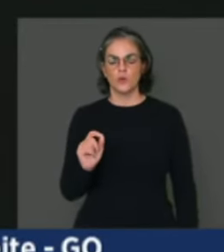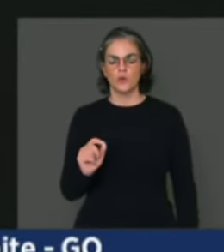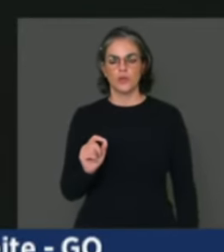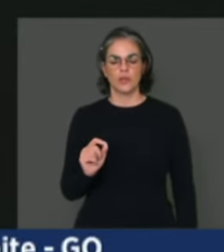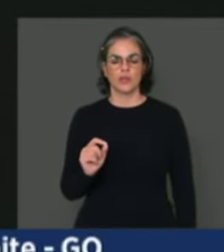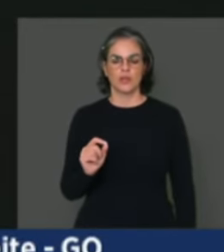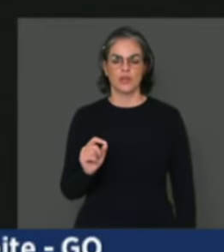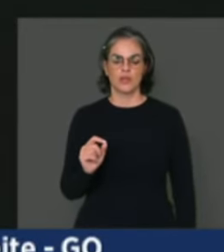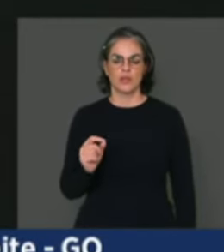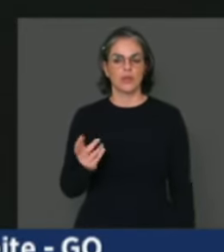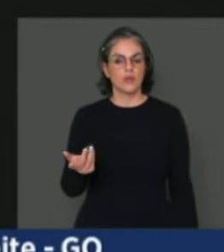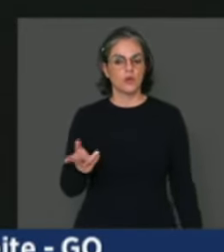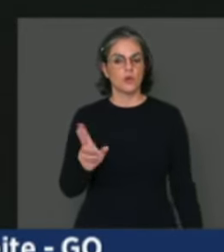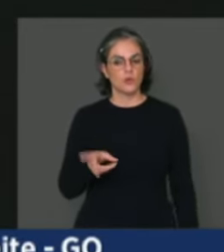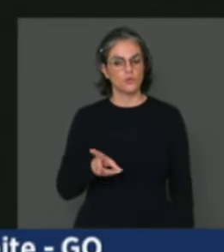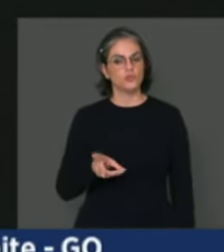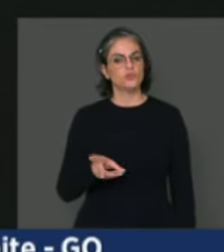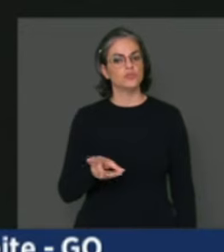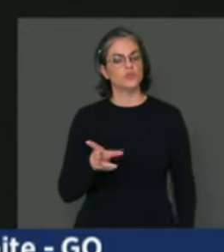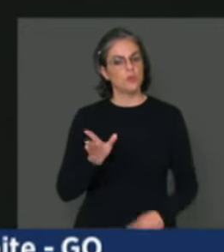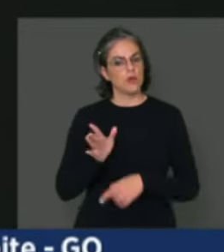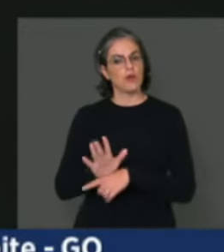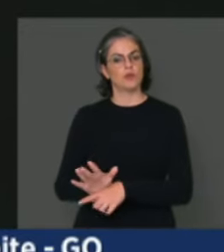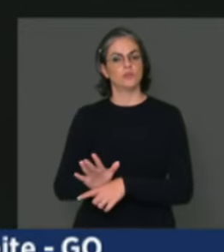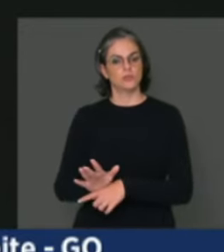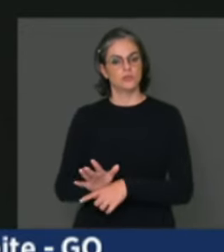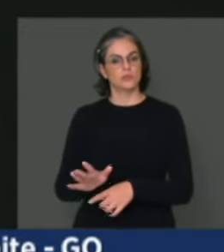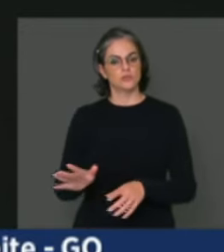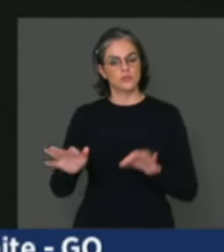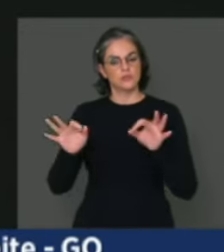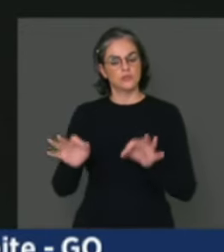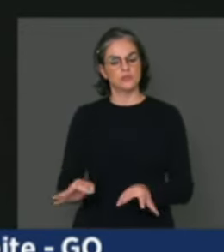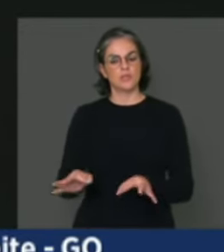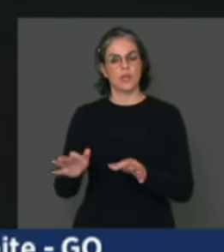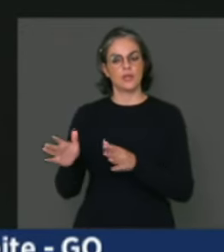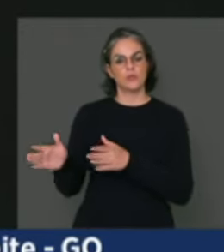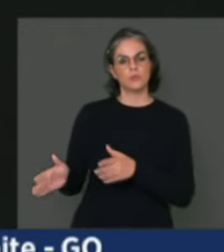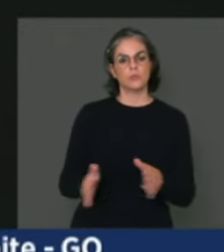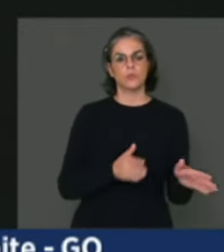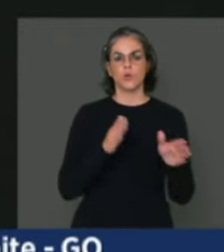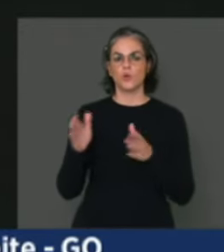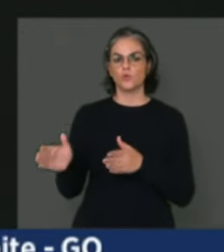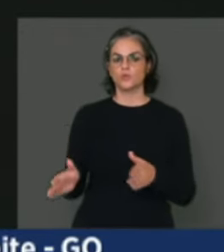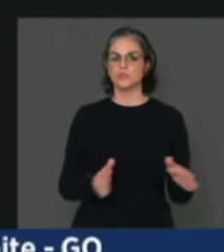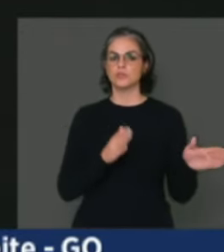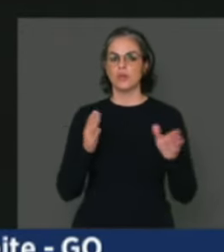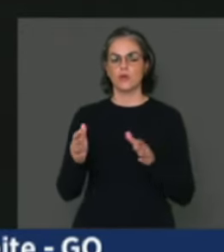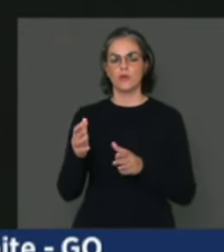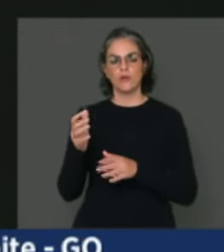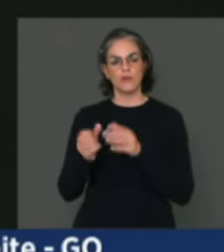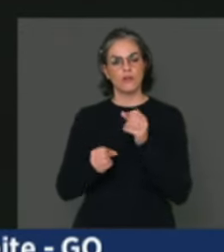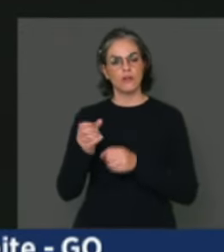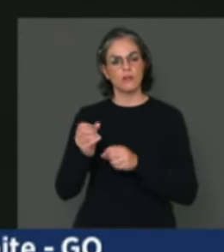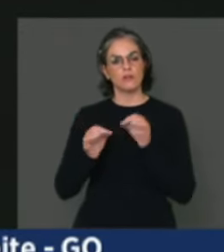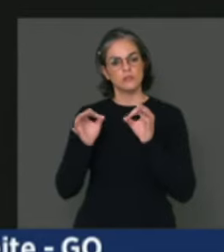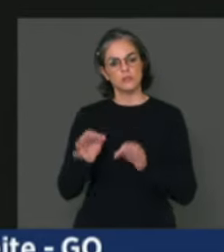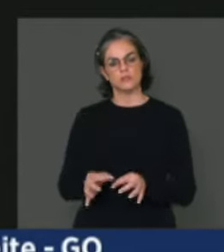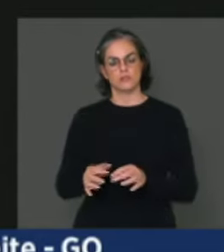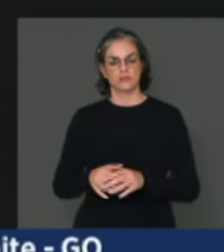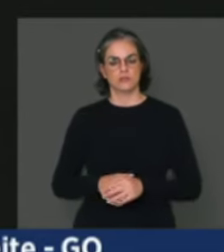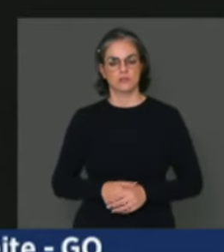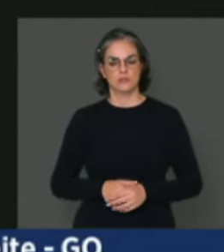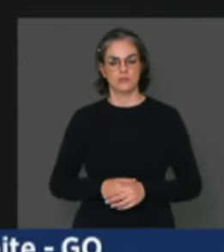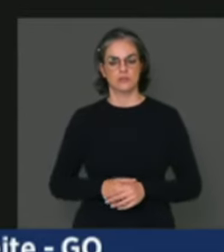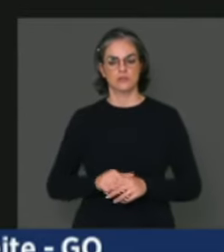reposicionando o produtor de leite dentro da cadeia láctea. A sociedade e o